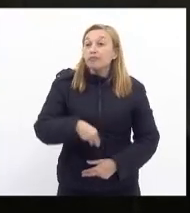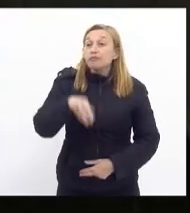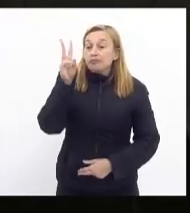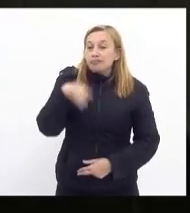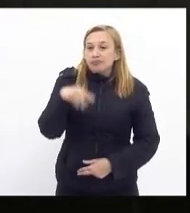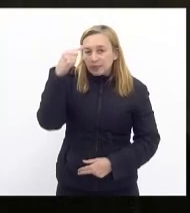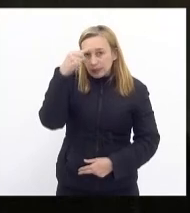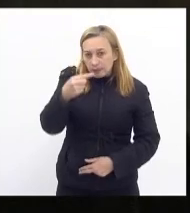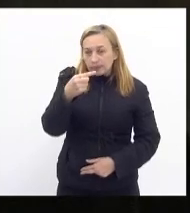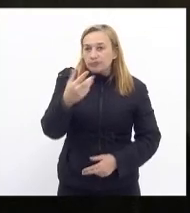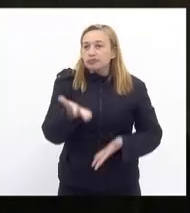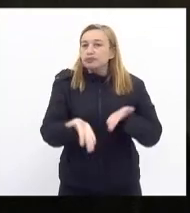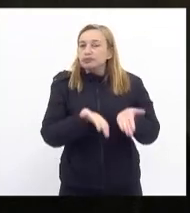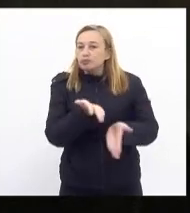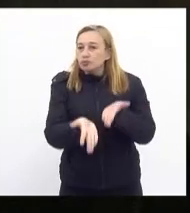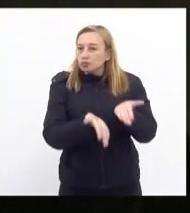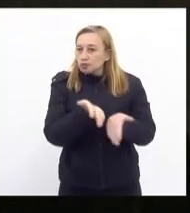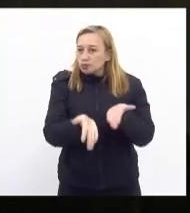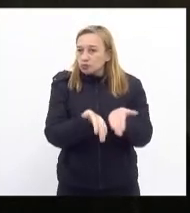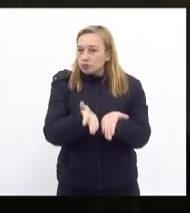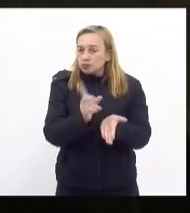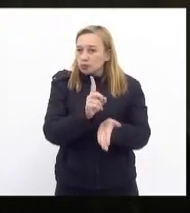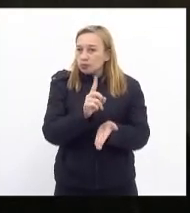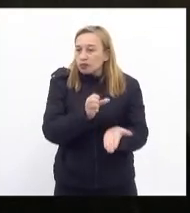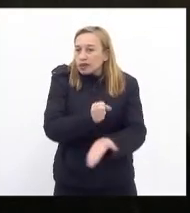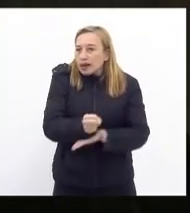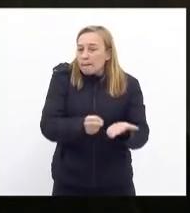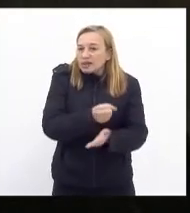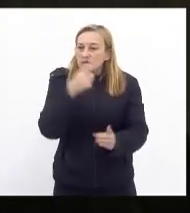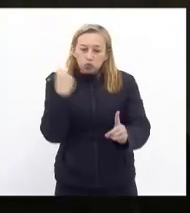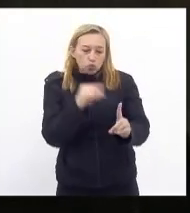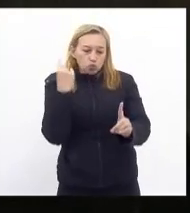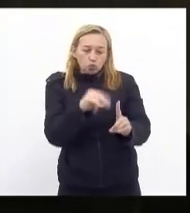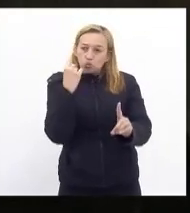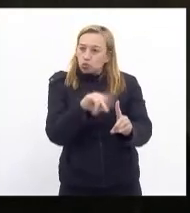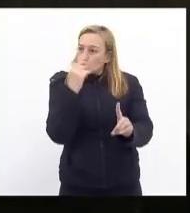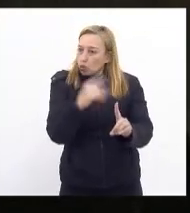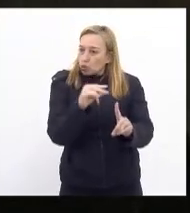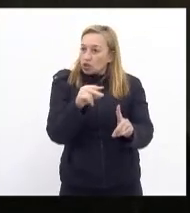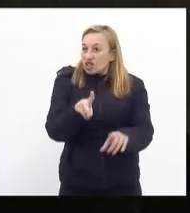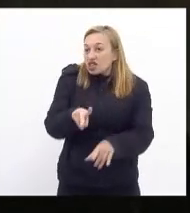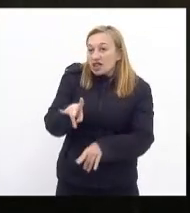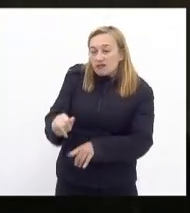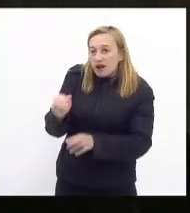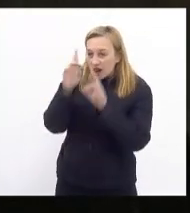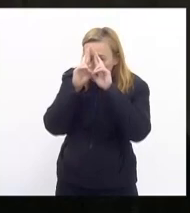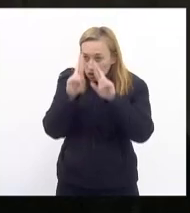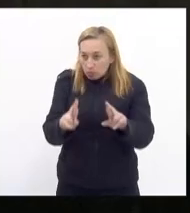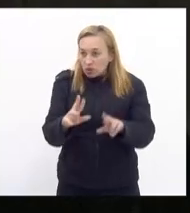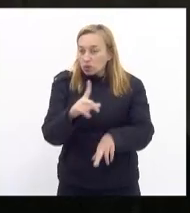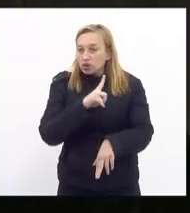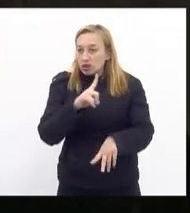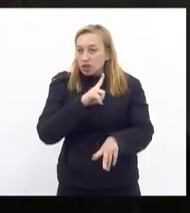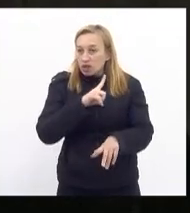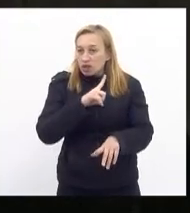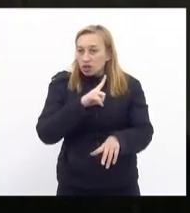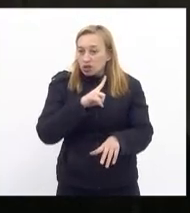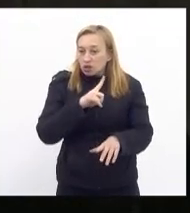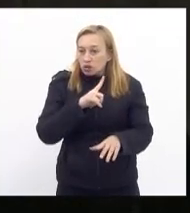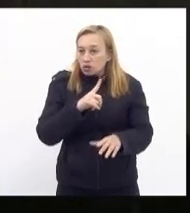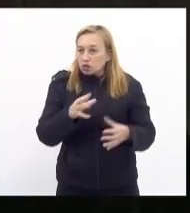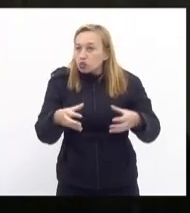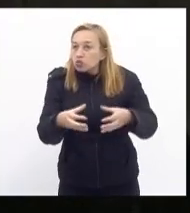cuida não é na base do chicote que vai ter o respeito de uma tropa que vai ter o